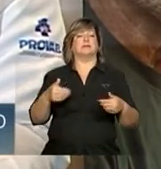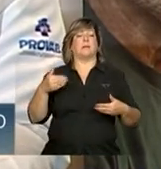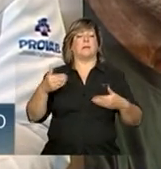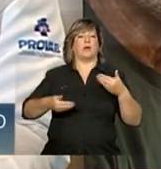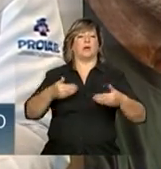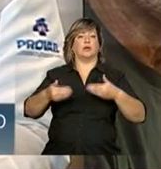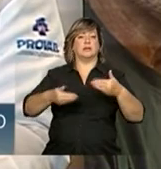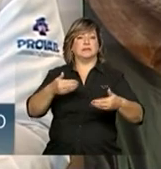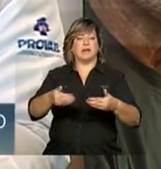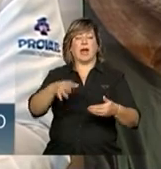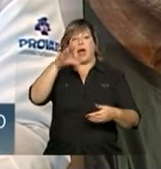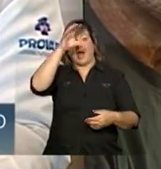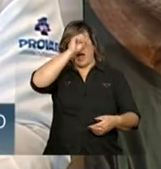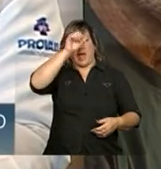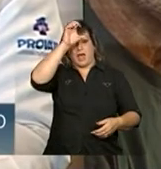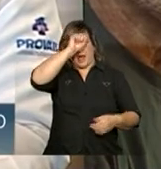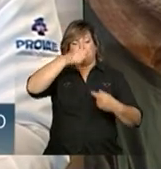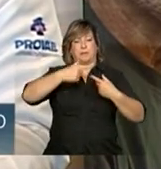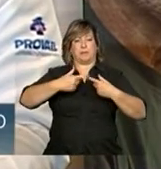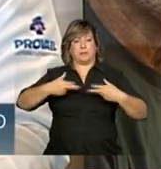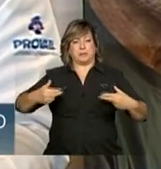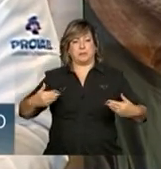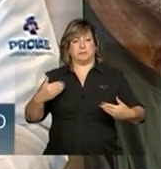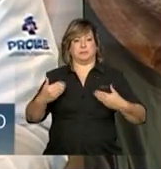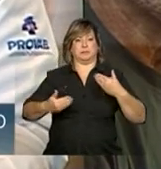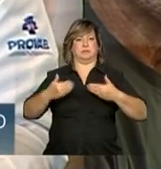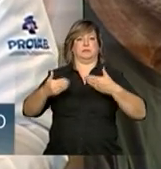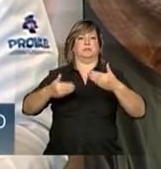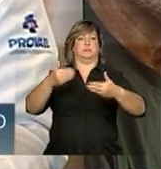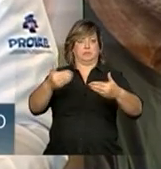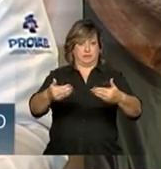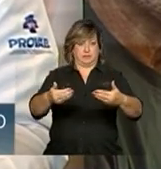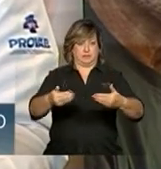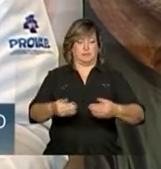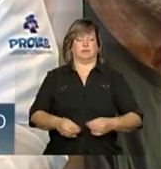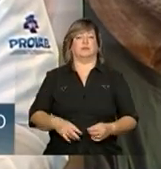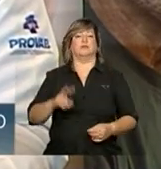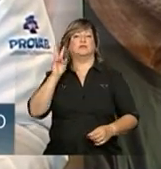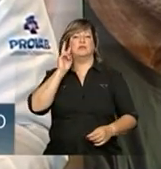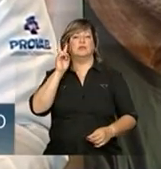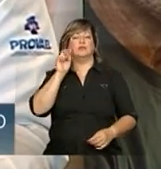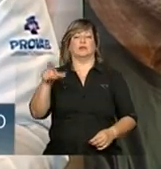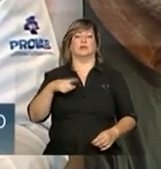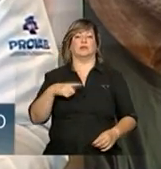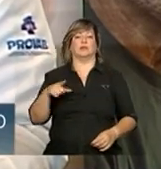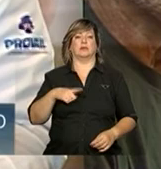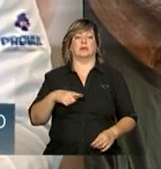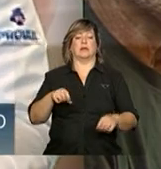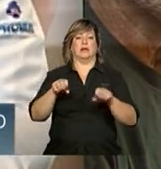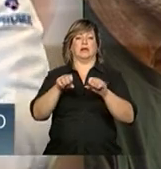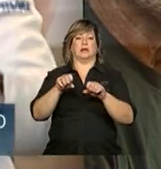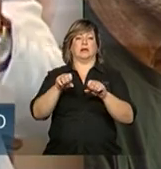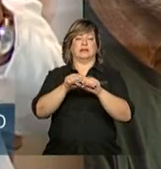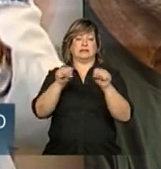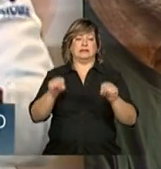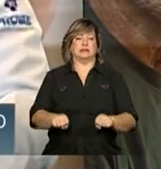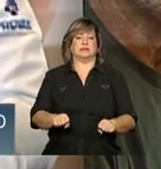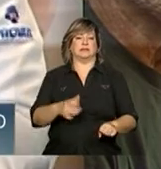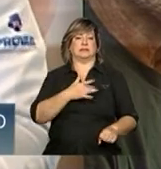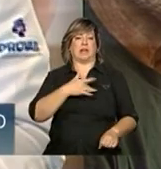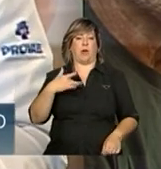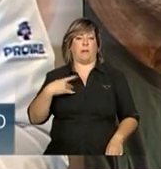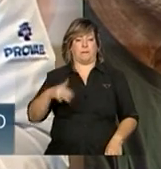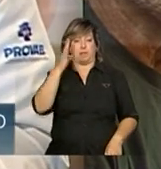de construção, de construção sobre o sistema de saúde brasileiro, as normas que